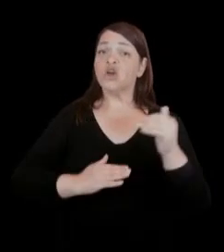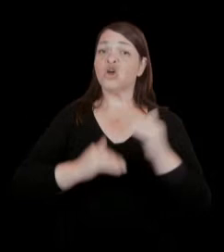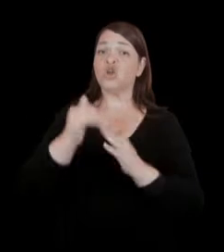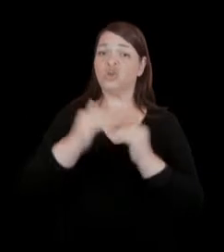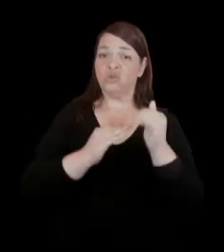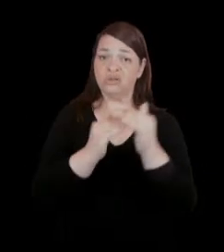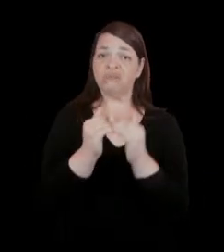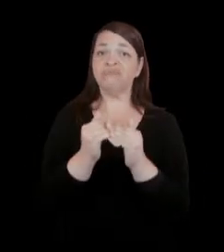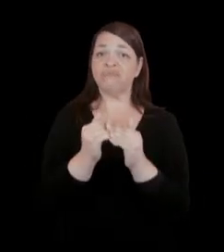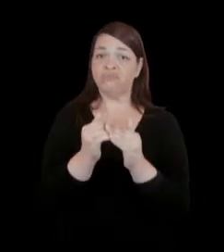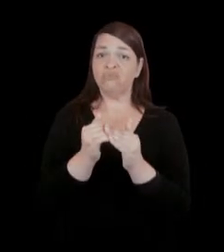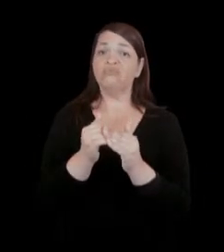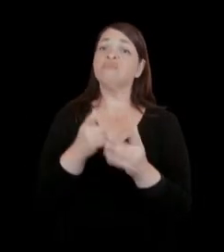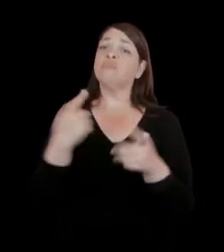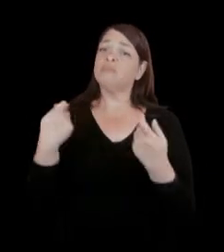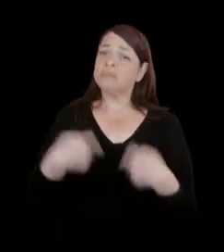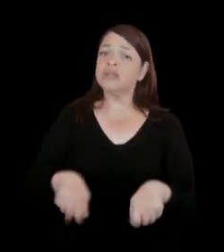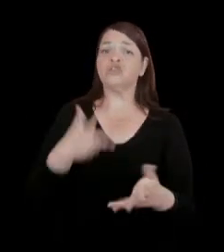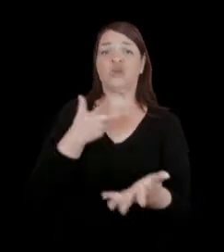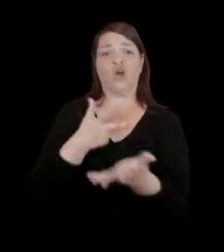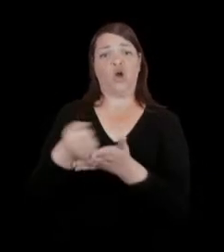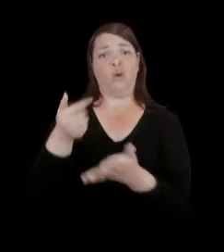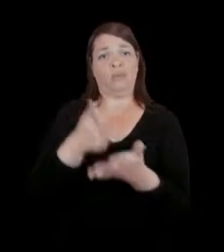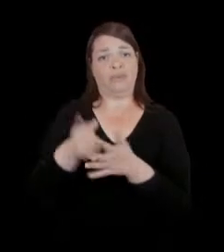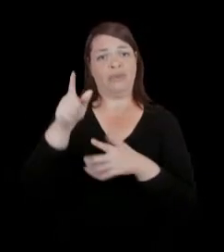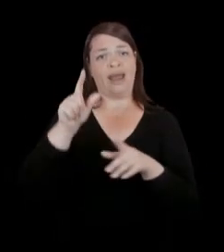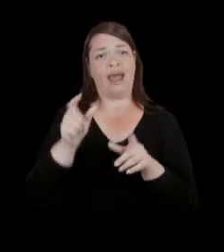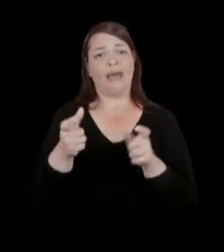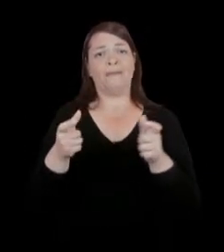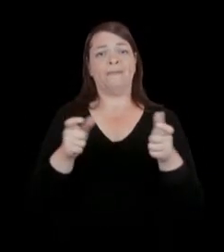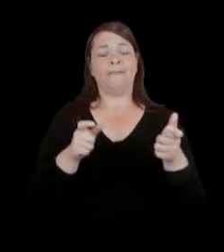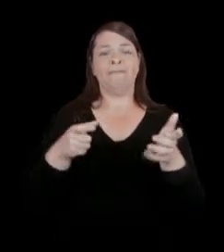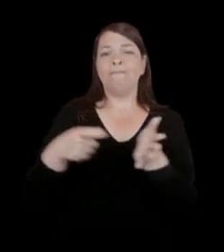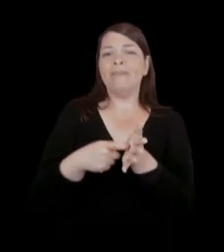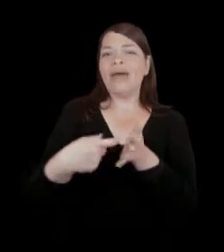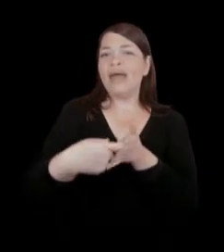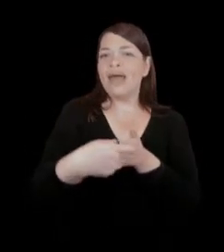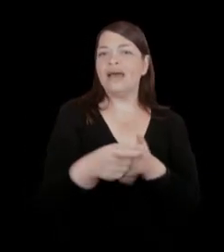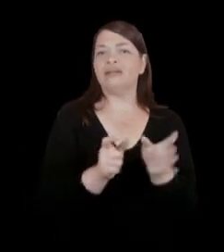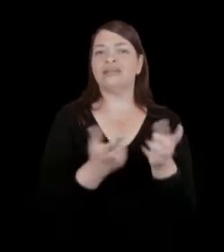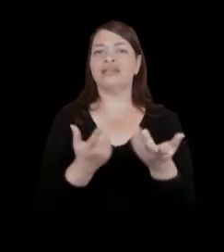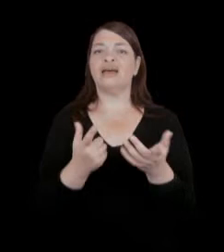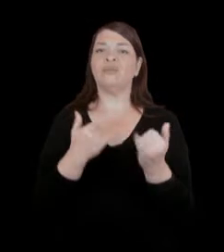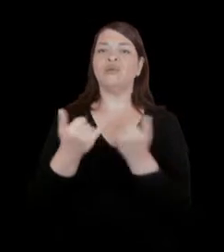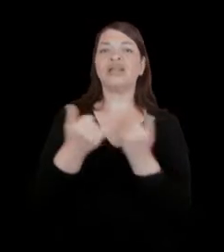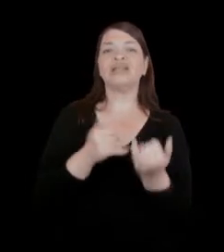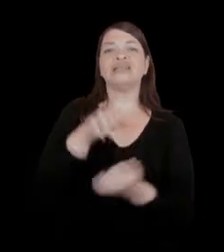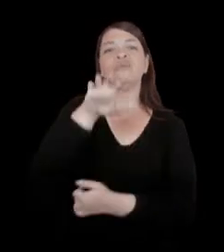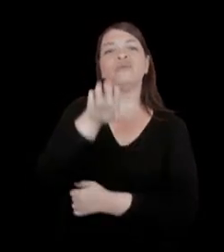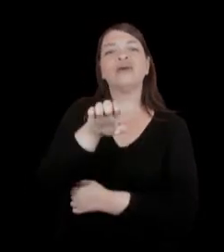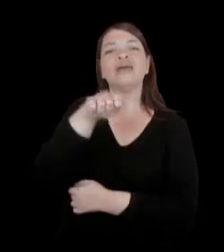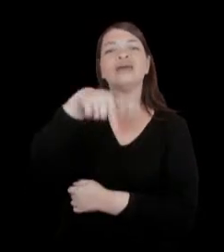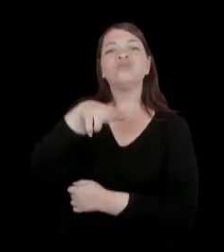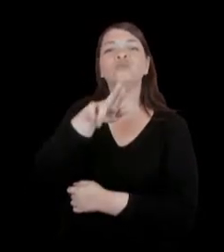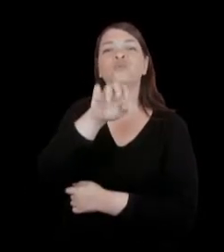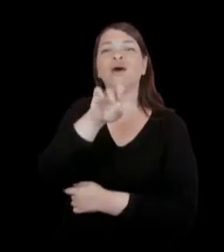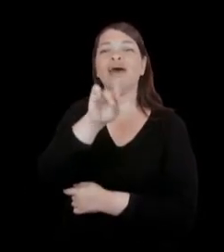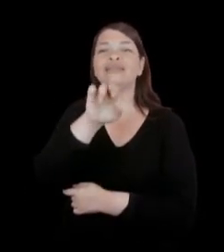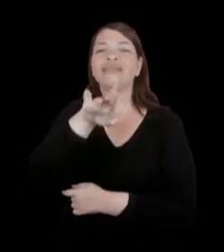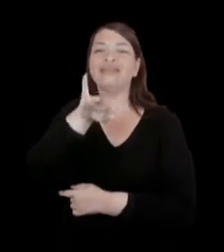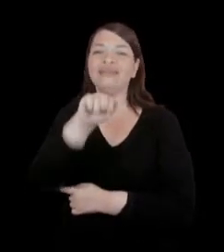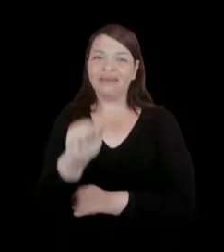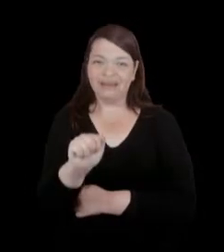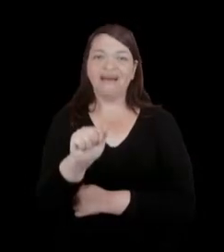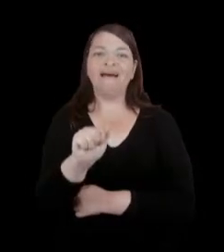importar algumas coisas. Peças muito grandes, como as esquadrias, foram importadas. Esses